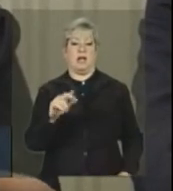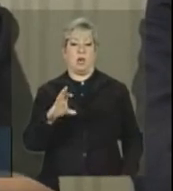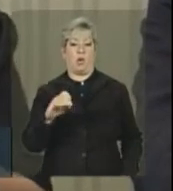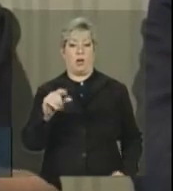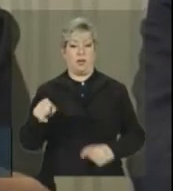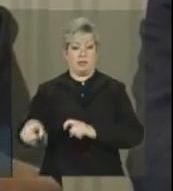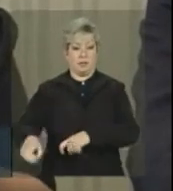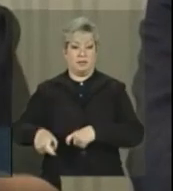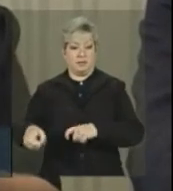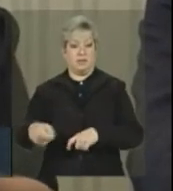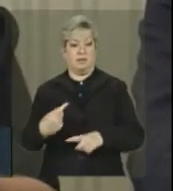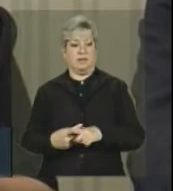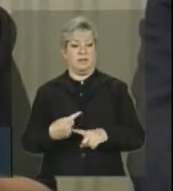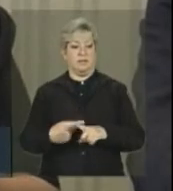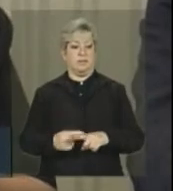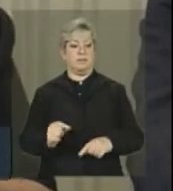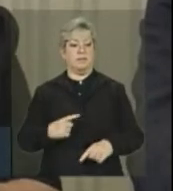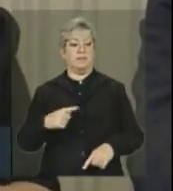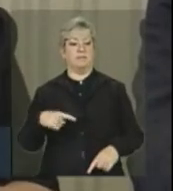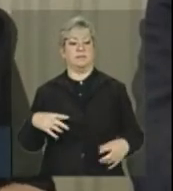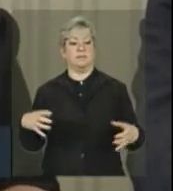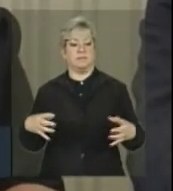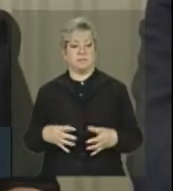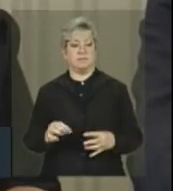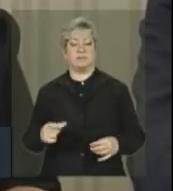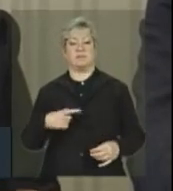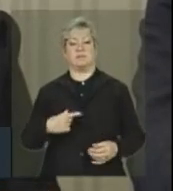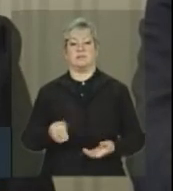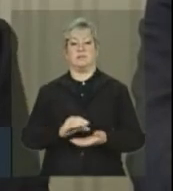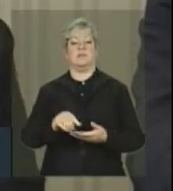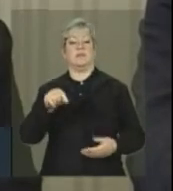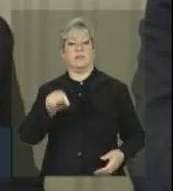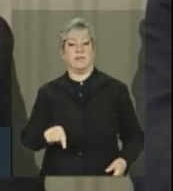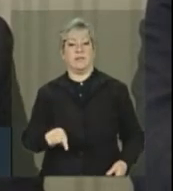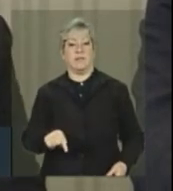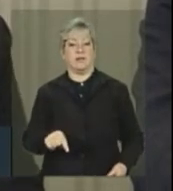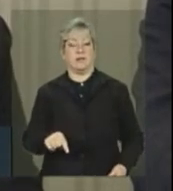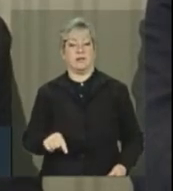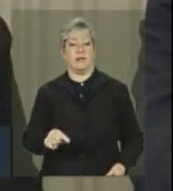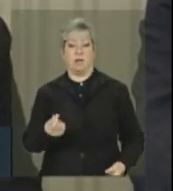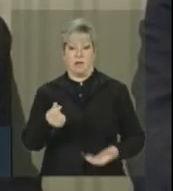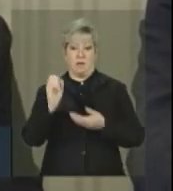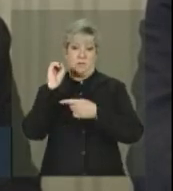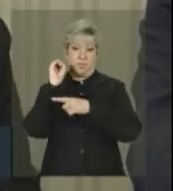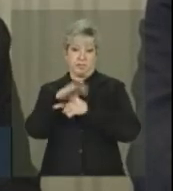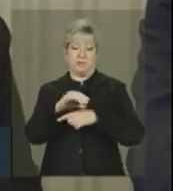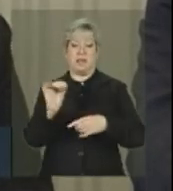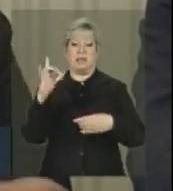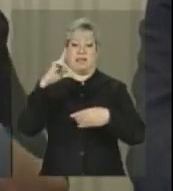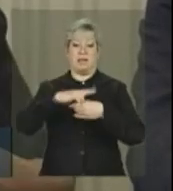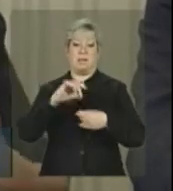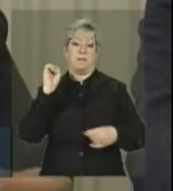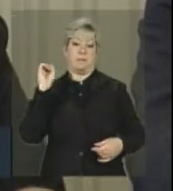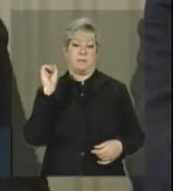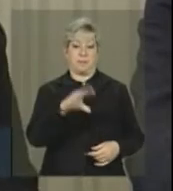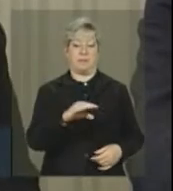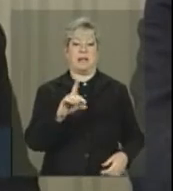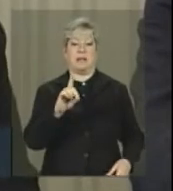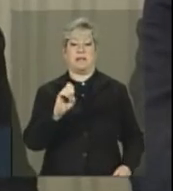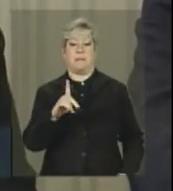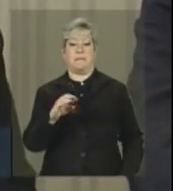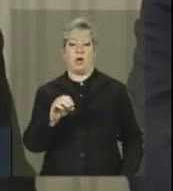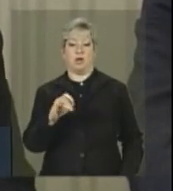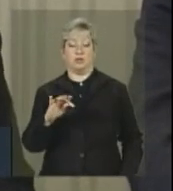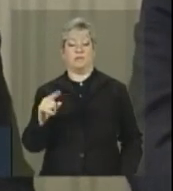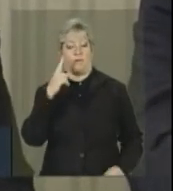necessidade de investimento, portanto, o recurso só vai ser depositado à medida que a produção